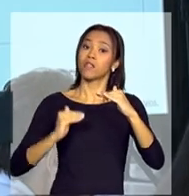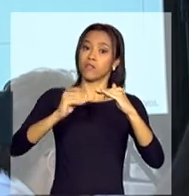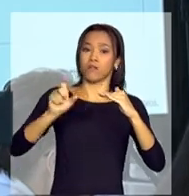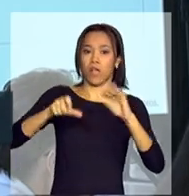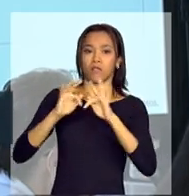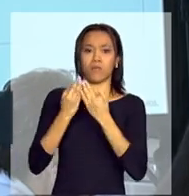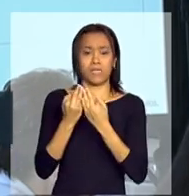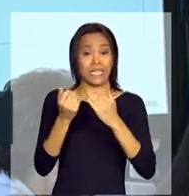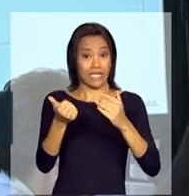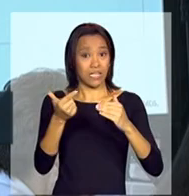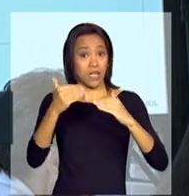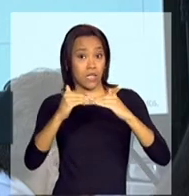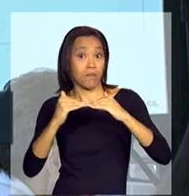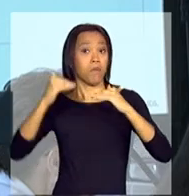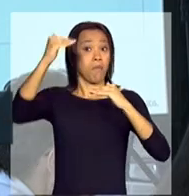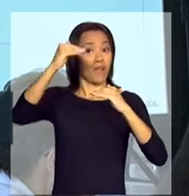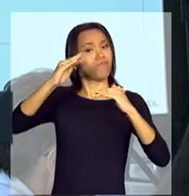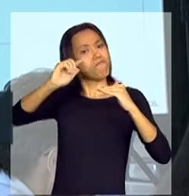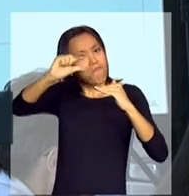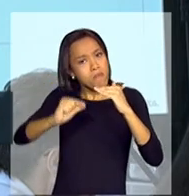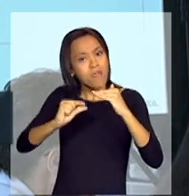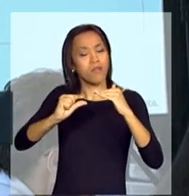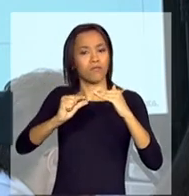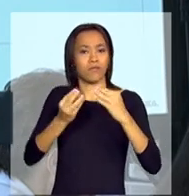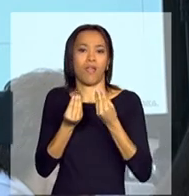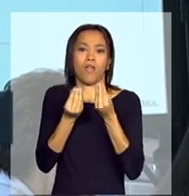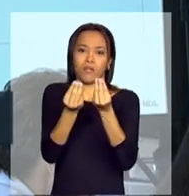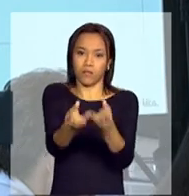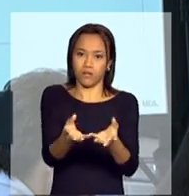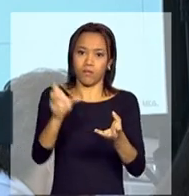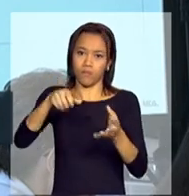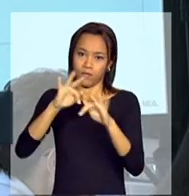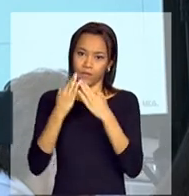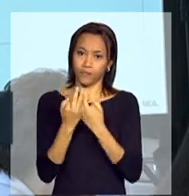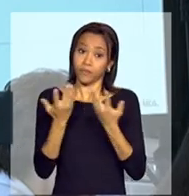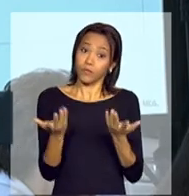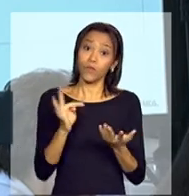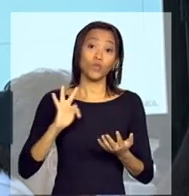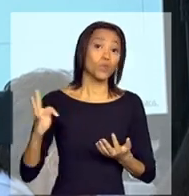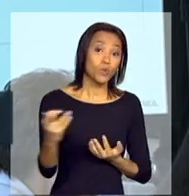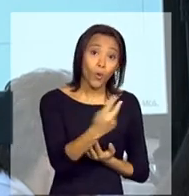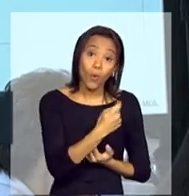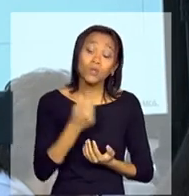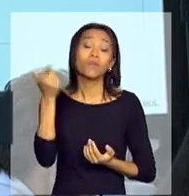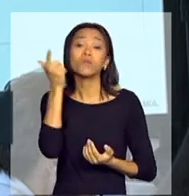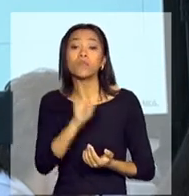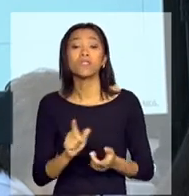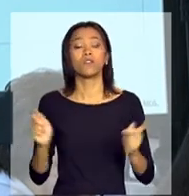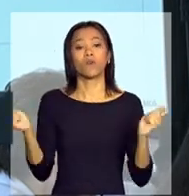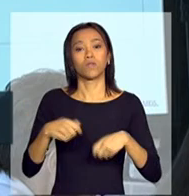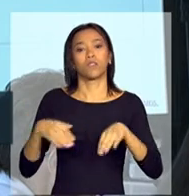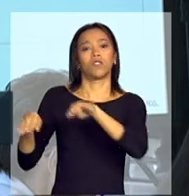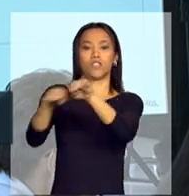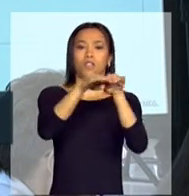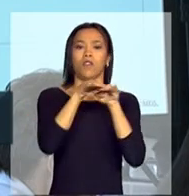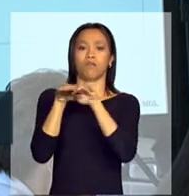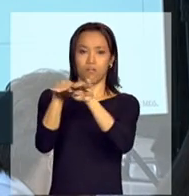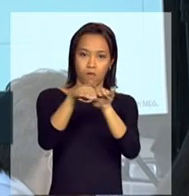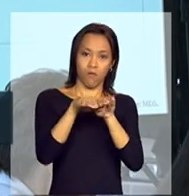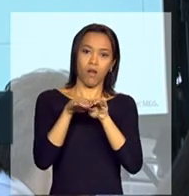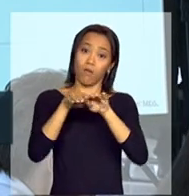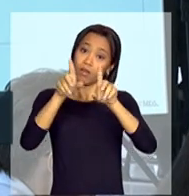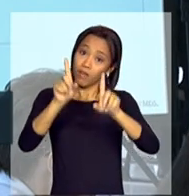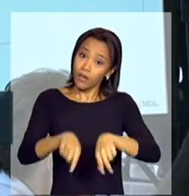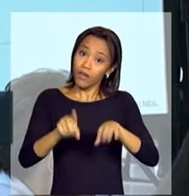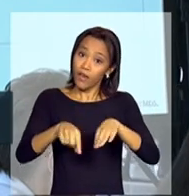Se a família ganha mais, vai receber menos Bolsa Família, de forma que todo mundo chegue, no mínimo, a um mesmo patamar, que